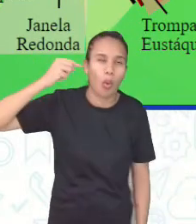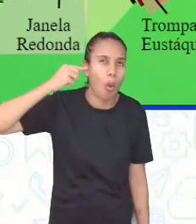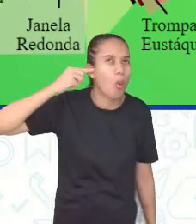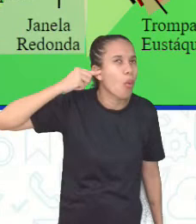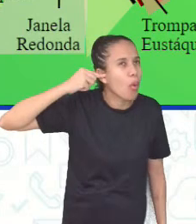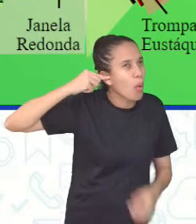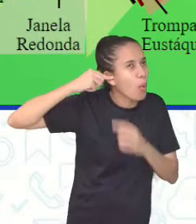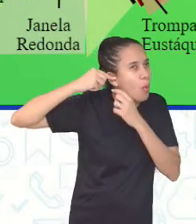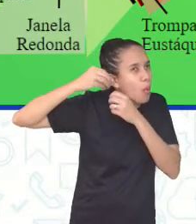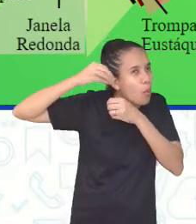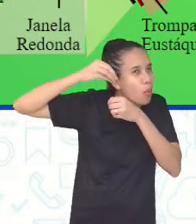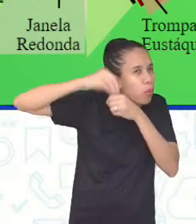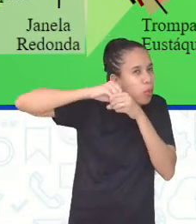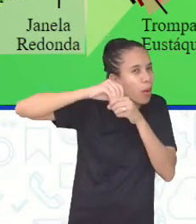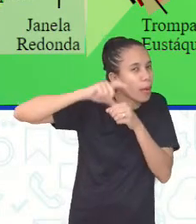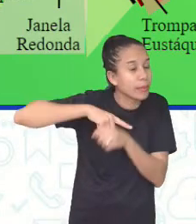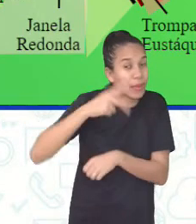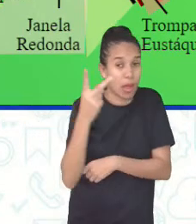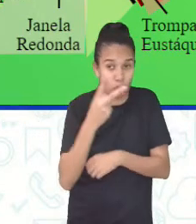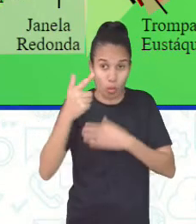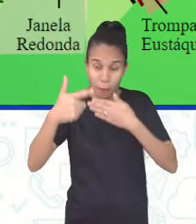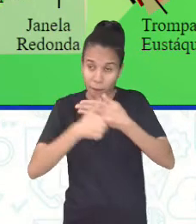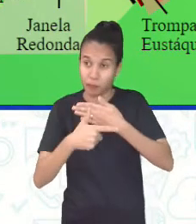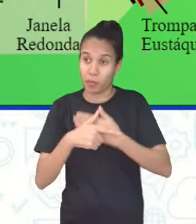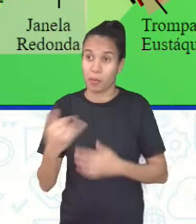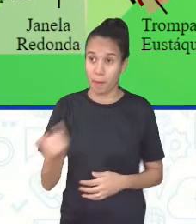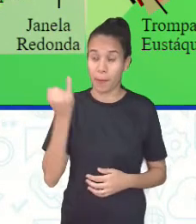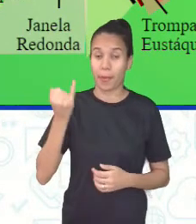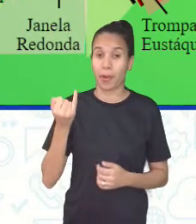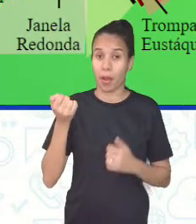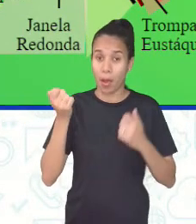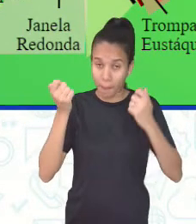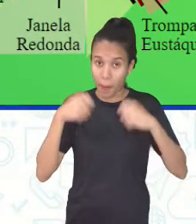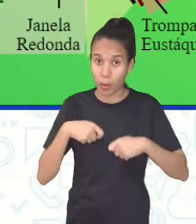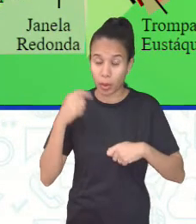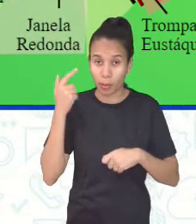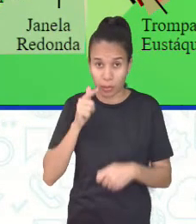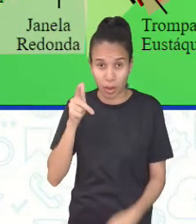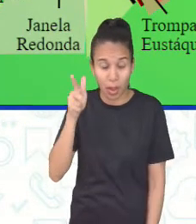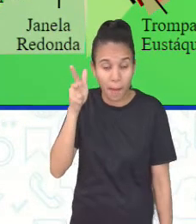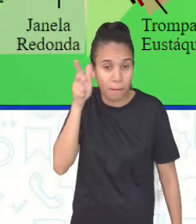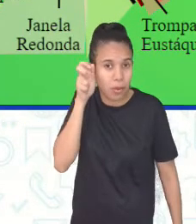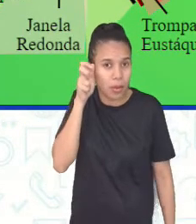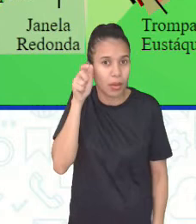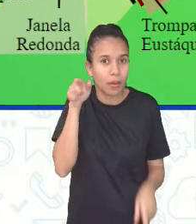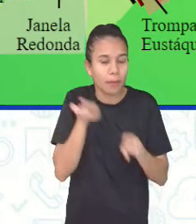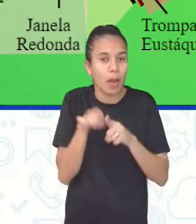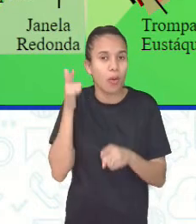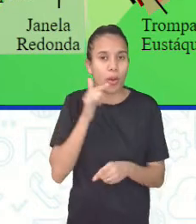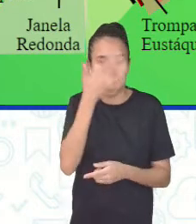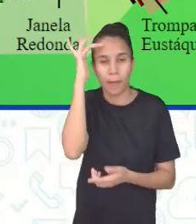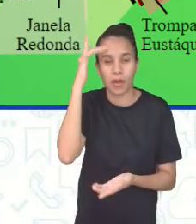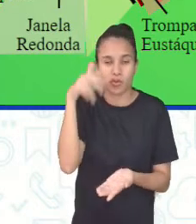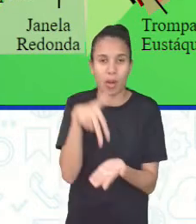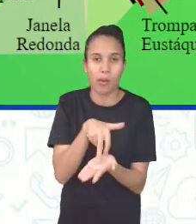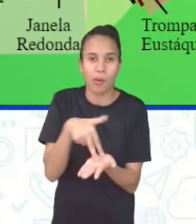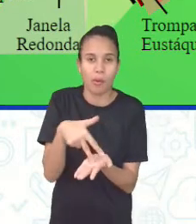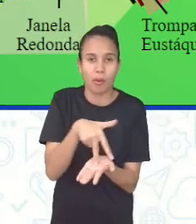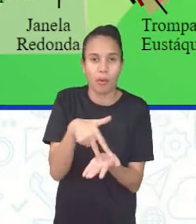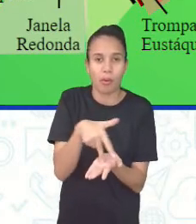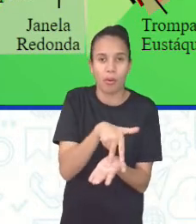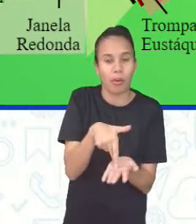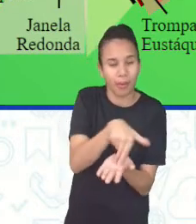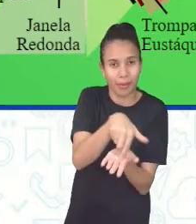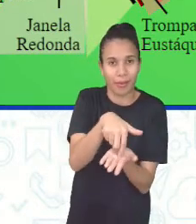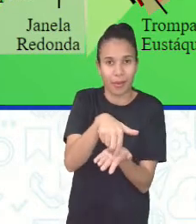duas funções importantes. A gente consegue captar o som, mas ele também é responsável no equilíbrio. Tem um líquidozinho no nosso ouvido,